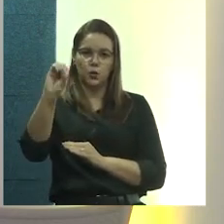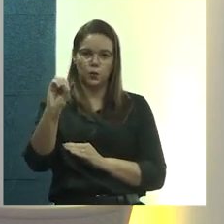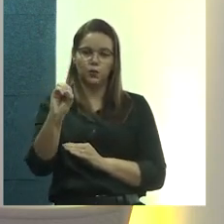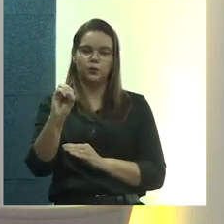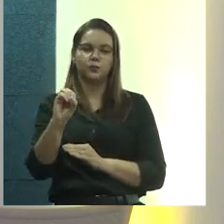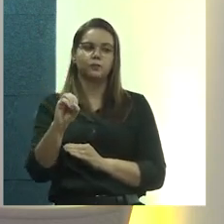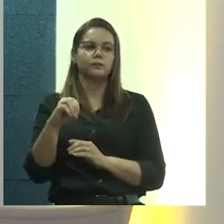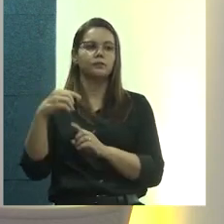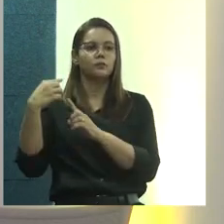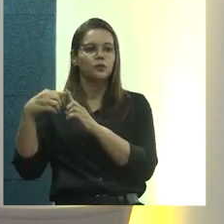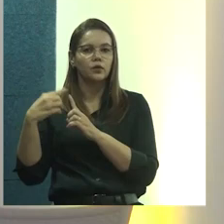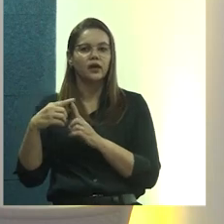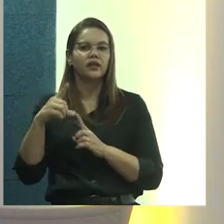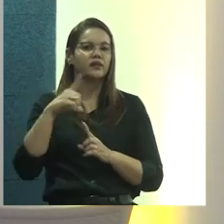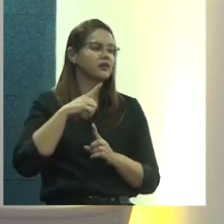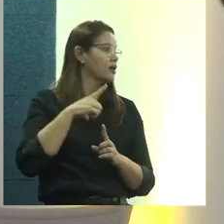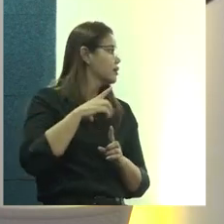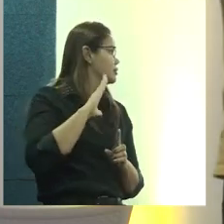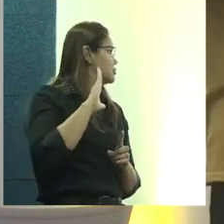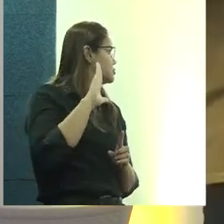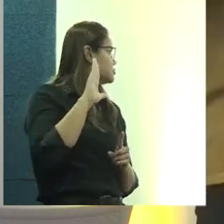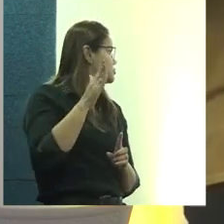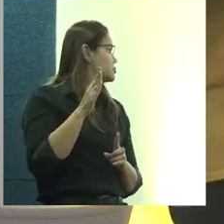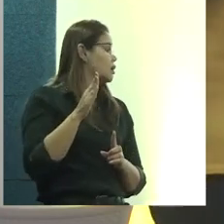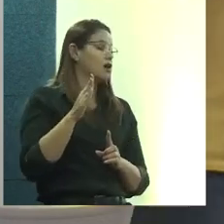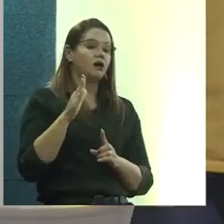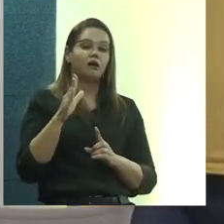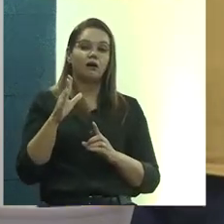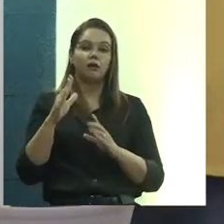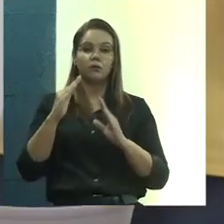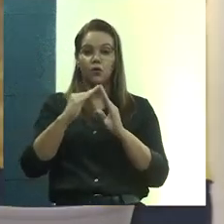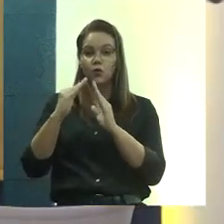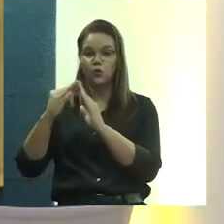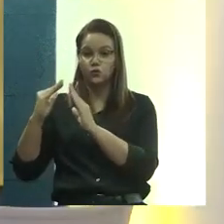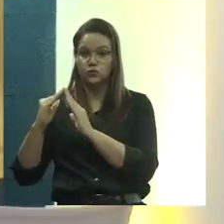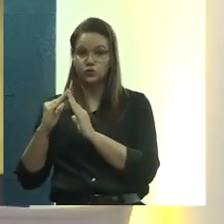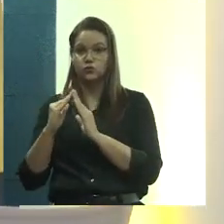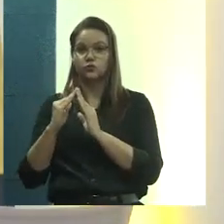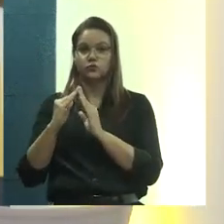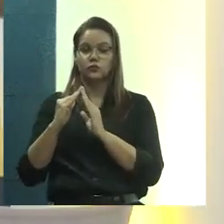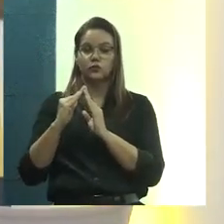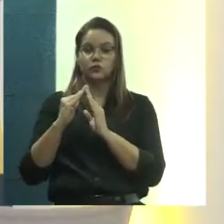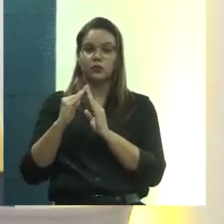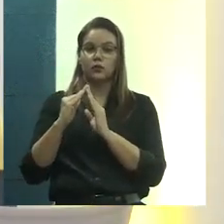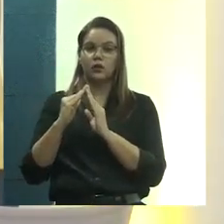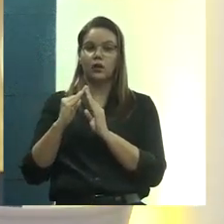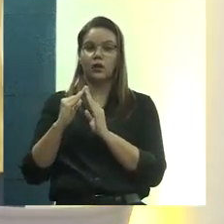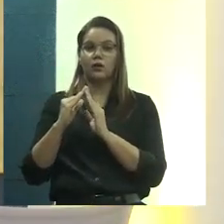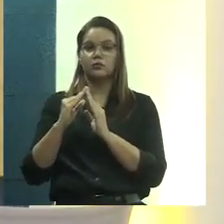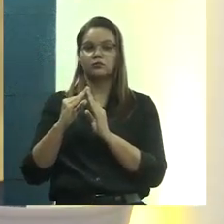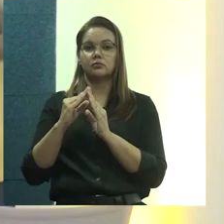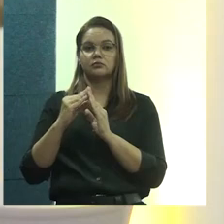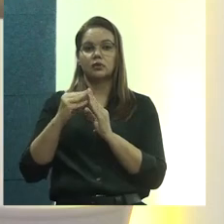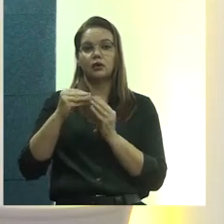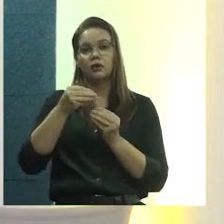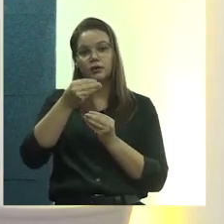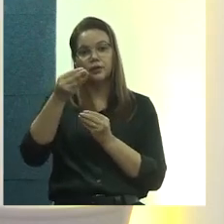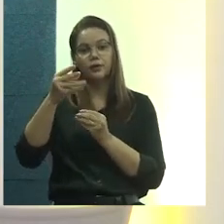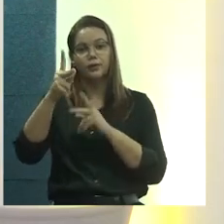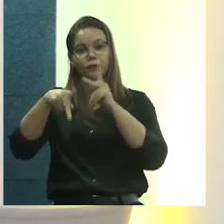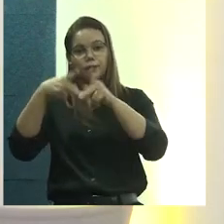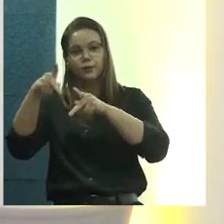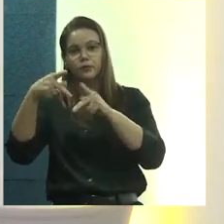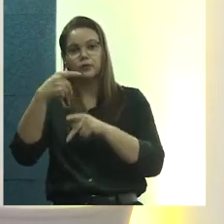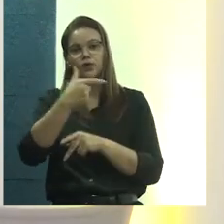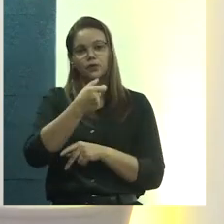perdida. É um conjunto habitacional que foi entregue em 2013 sem as menores condições de